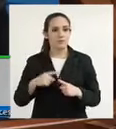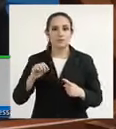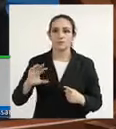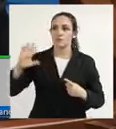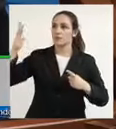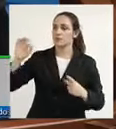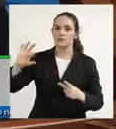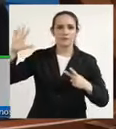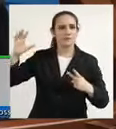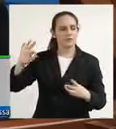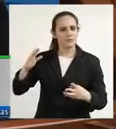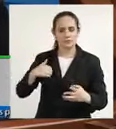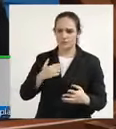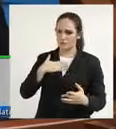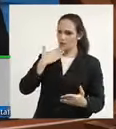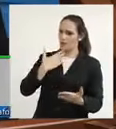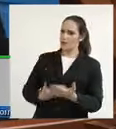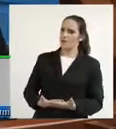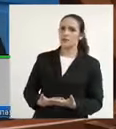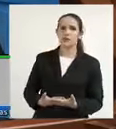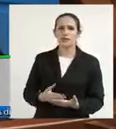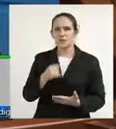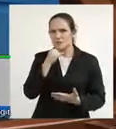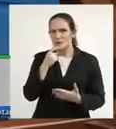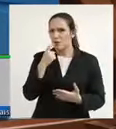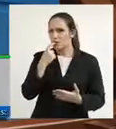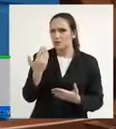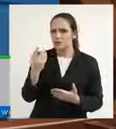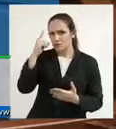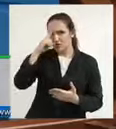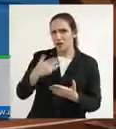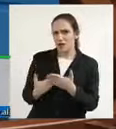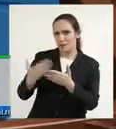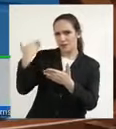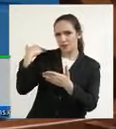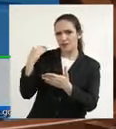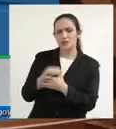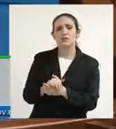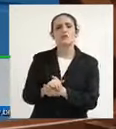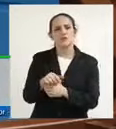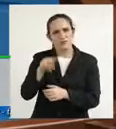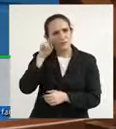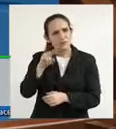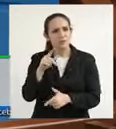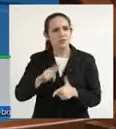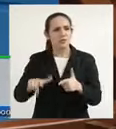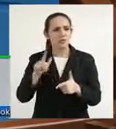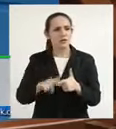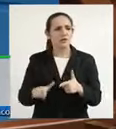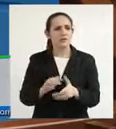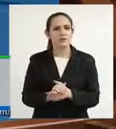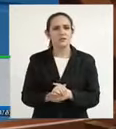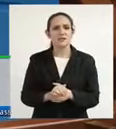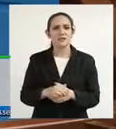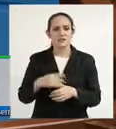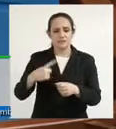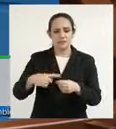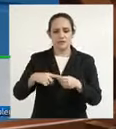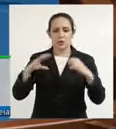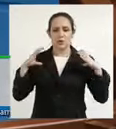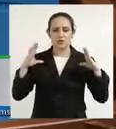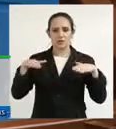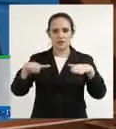de maneira abrupta. Esses dias atrás, nós estivemos acompanhando um problema do município de Costa Rica.